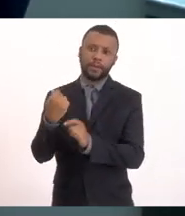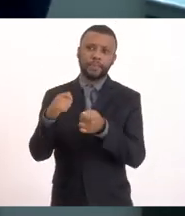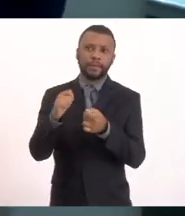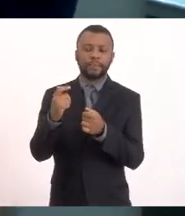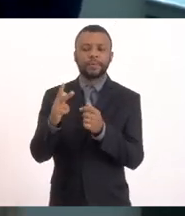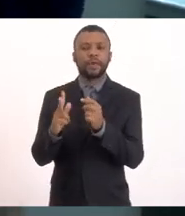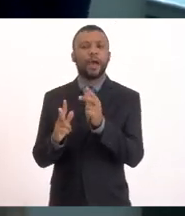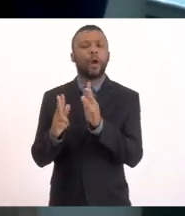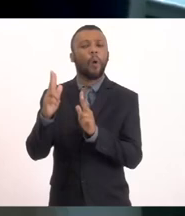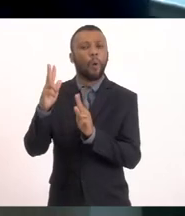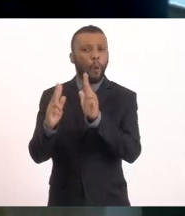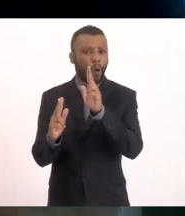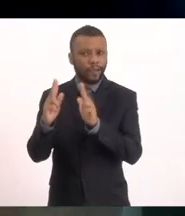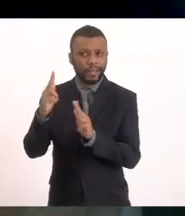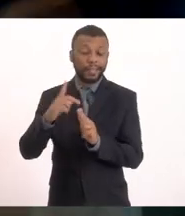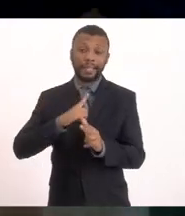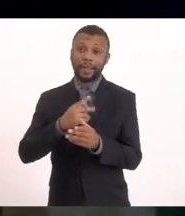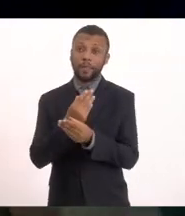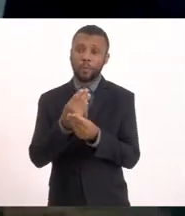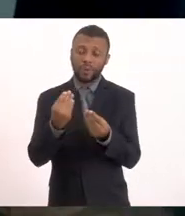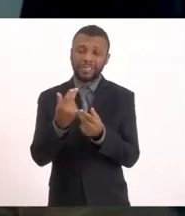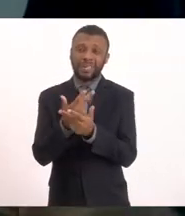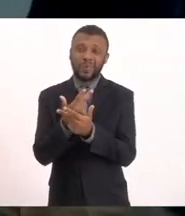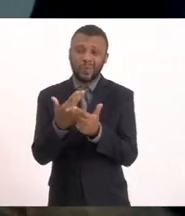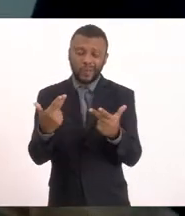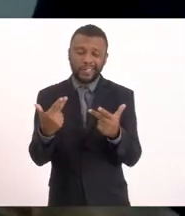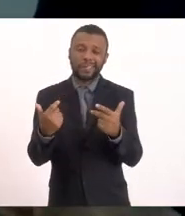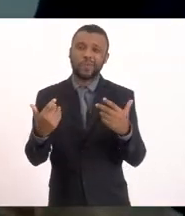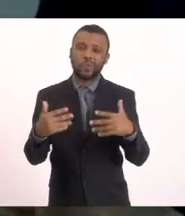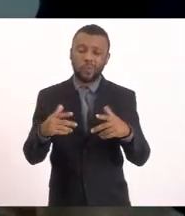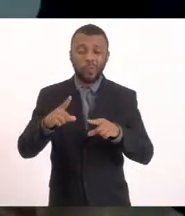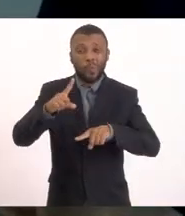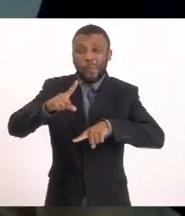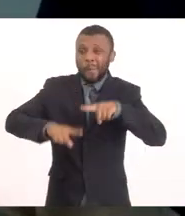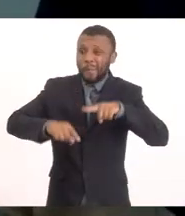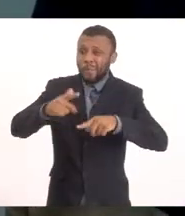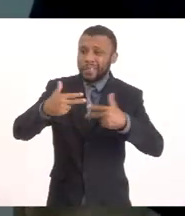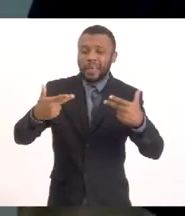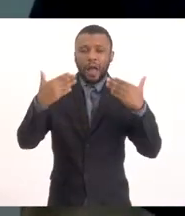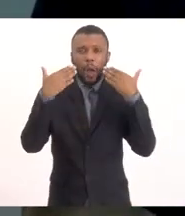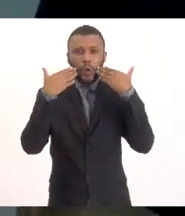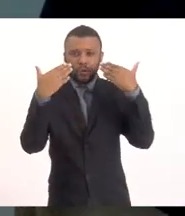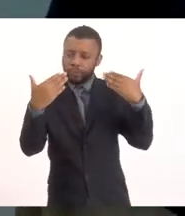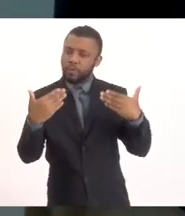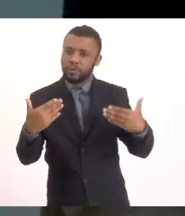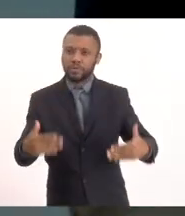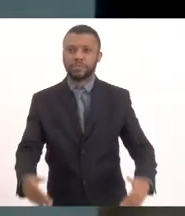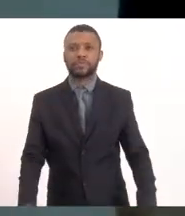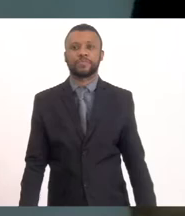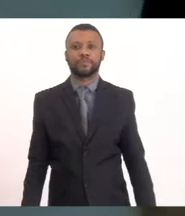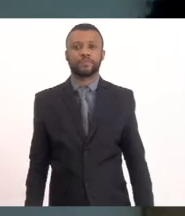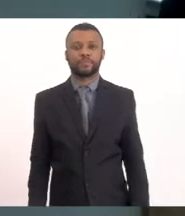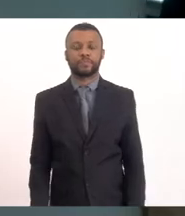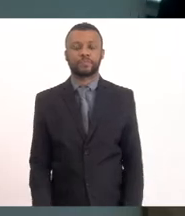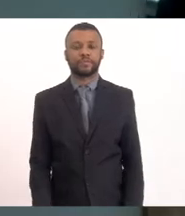bastante Desassorear Que tem bastante material disposto Pode passar por gentileza